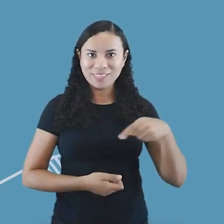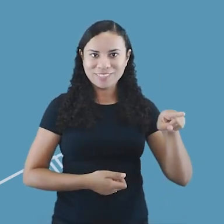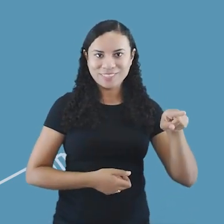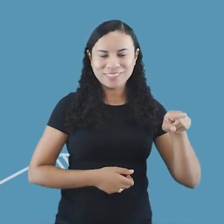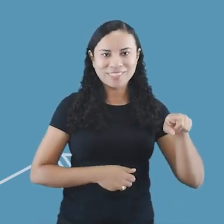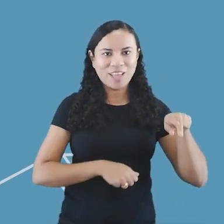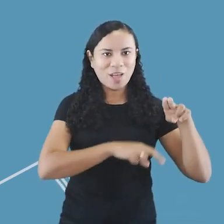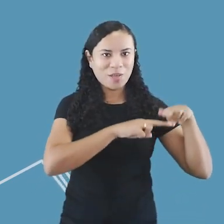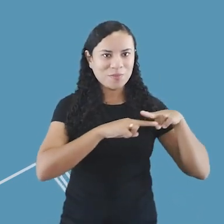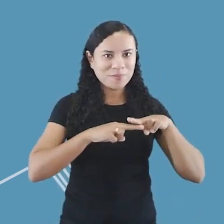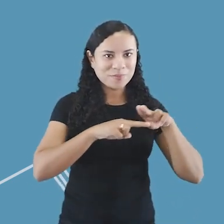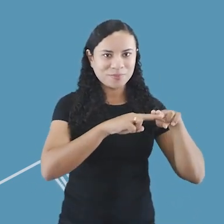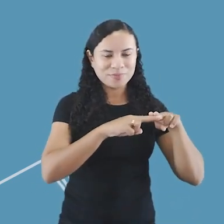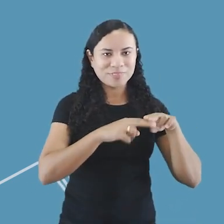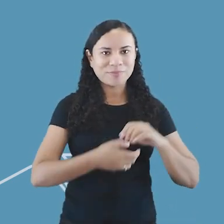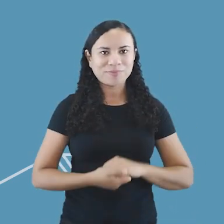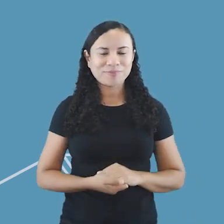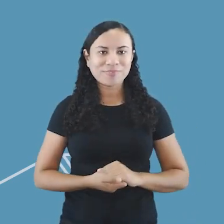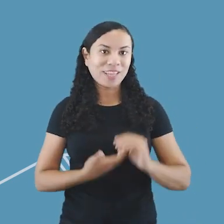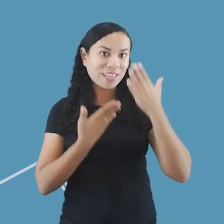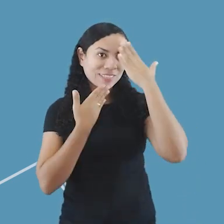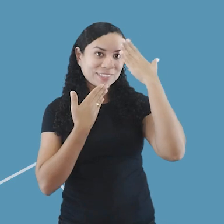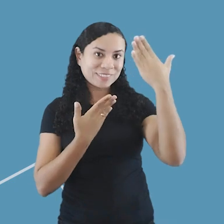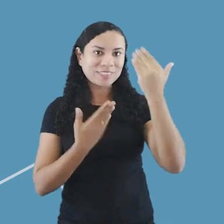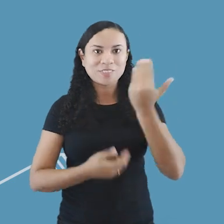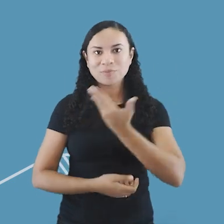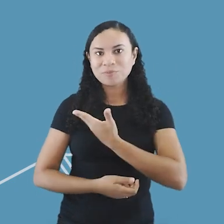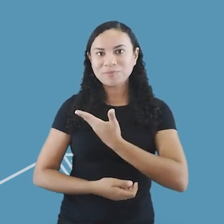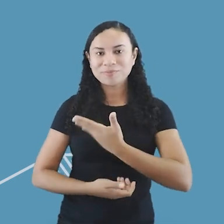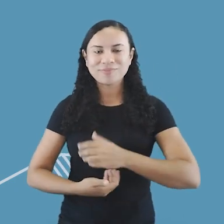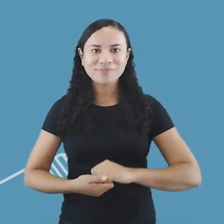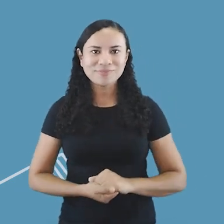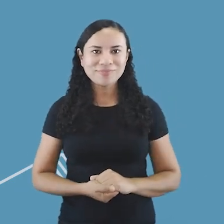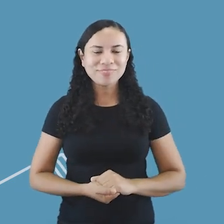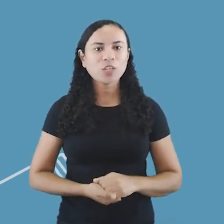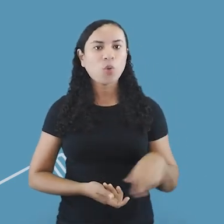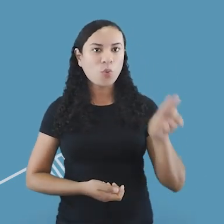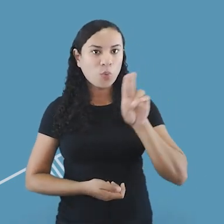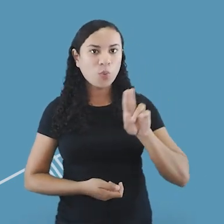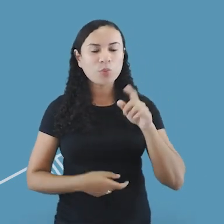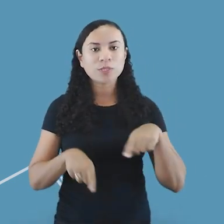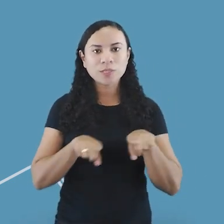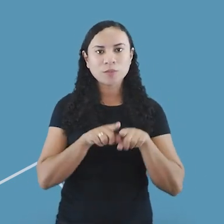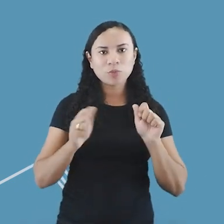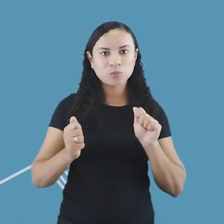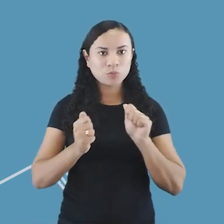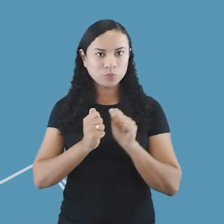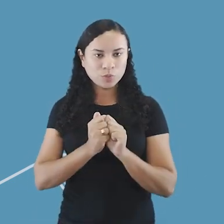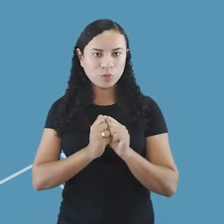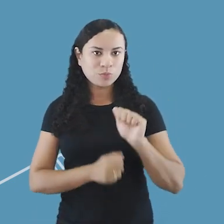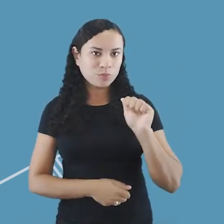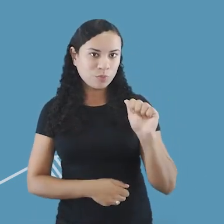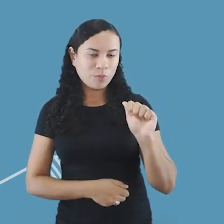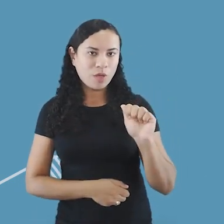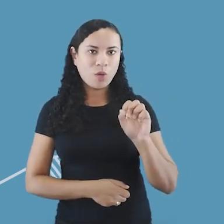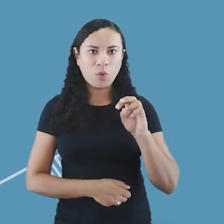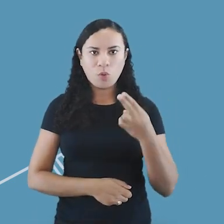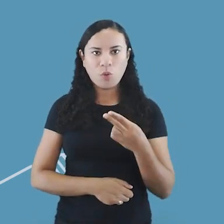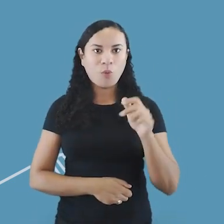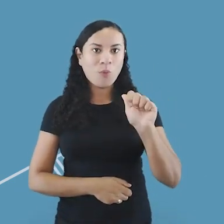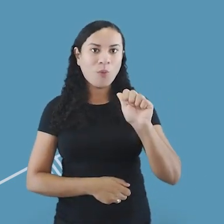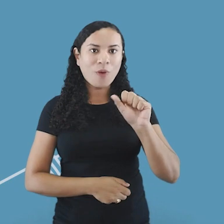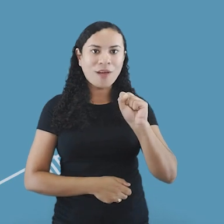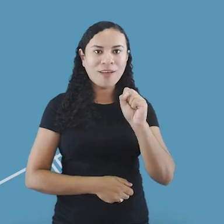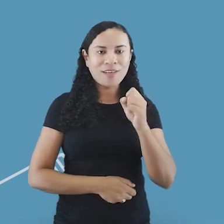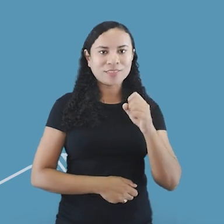Agradecer à amiga. Usa-se ainda a contração A ou a forma no plural AS